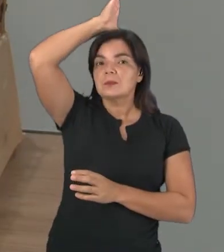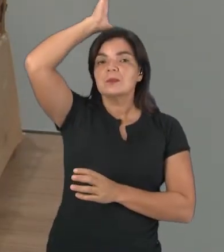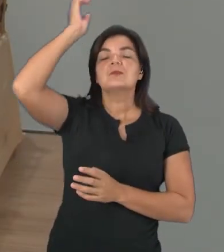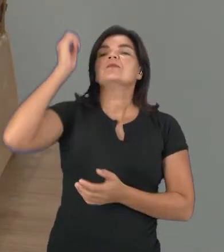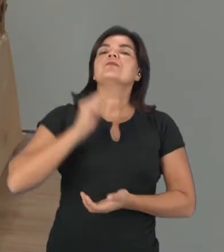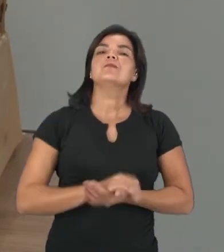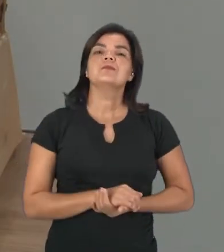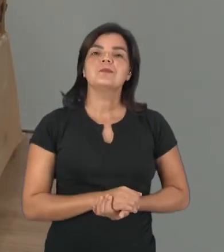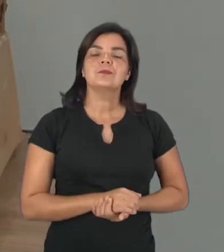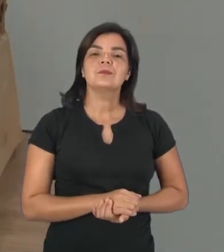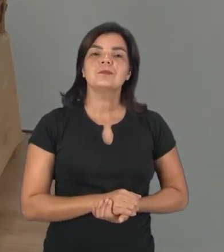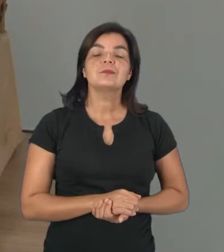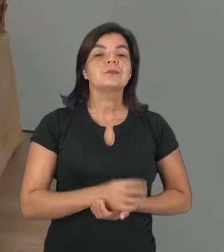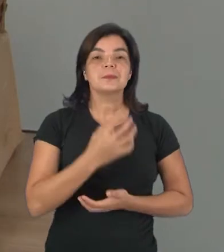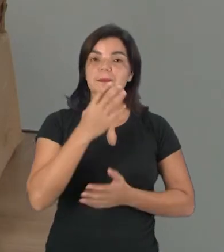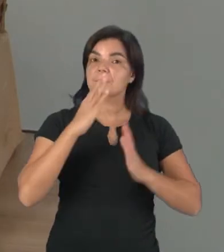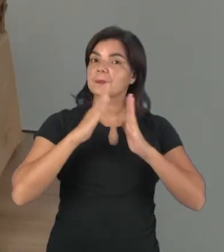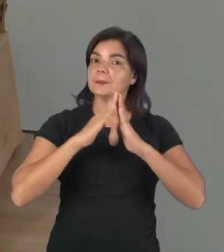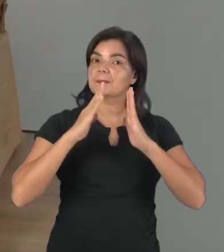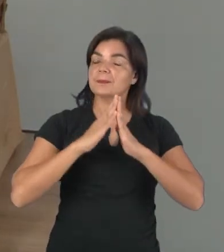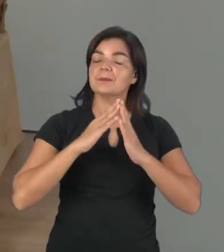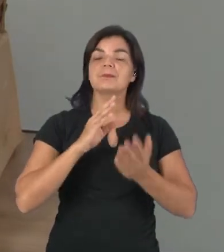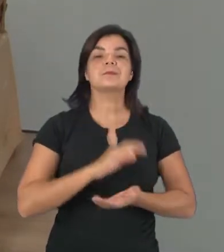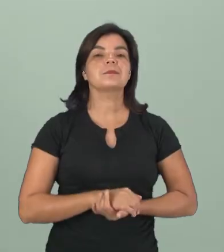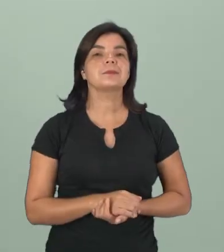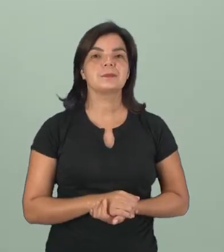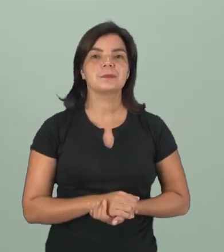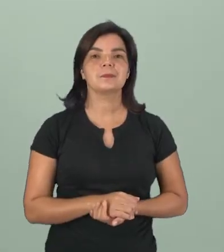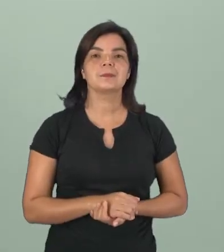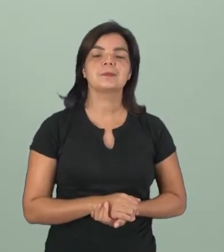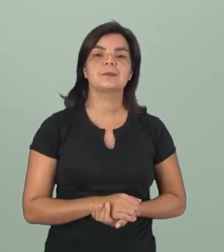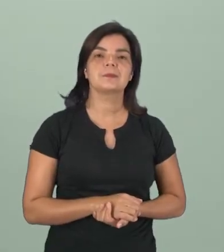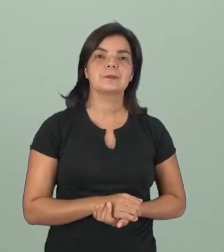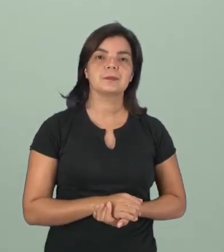doméstico. Isso mesmo.